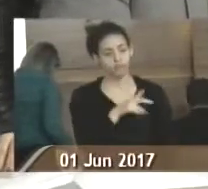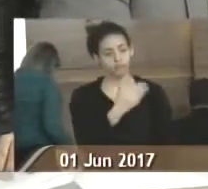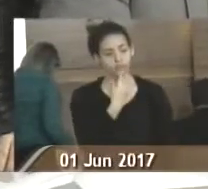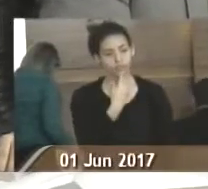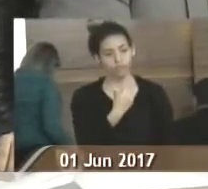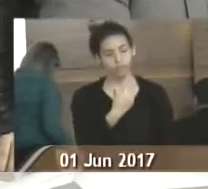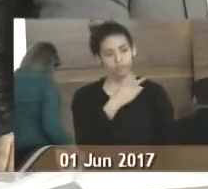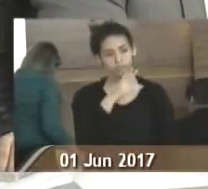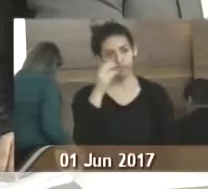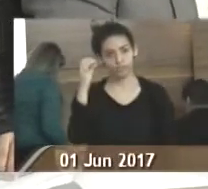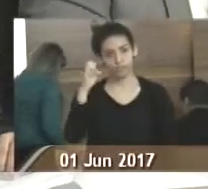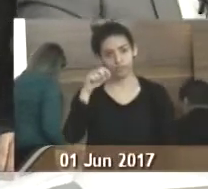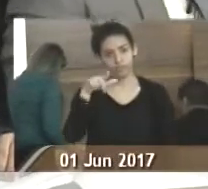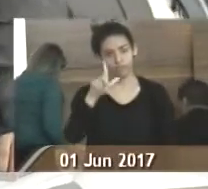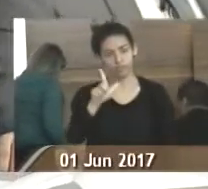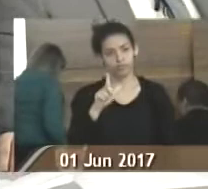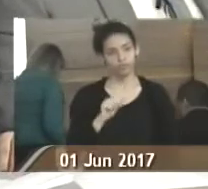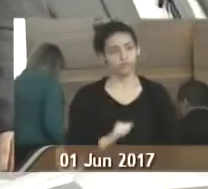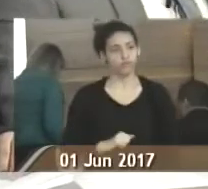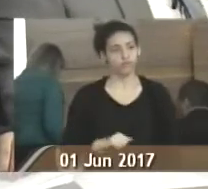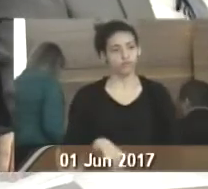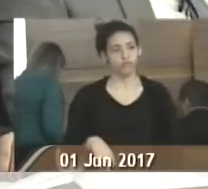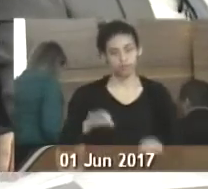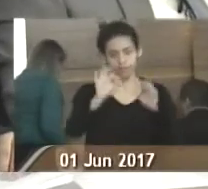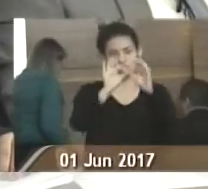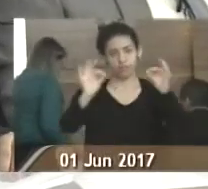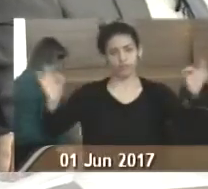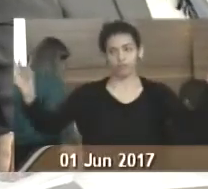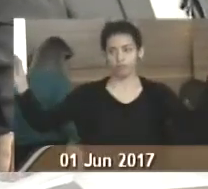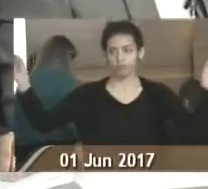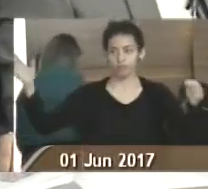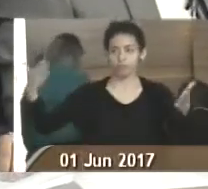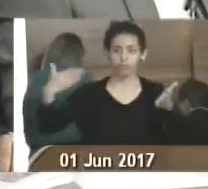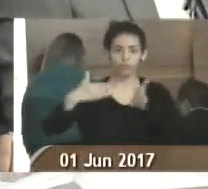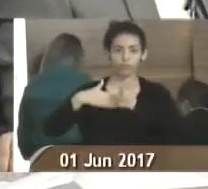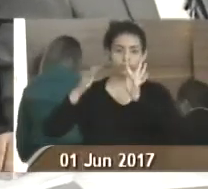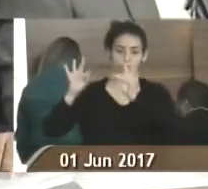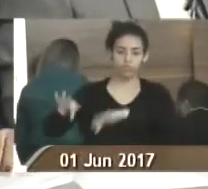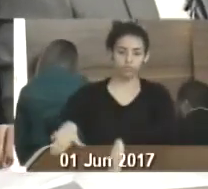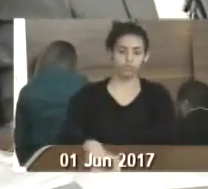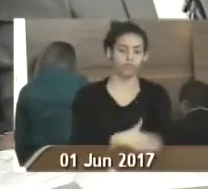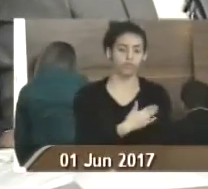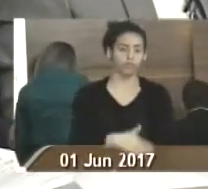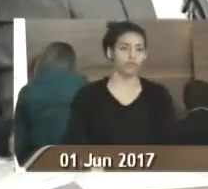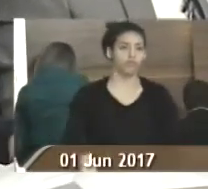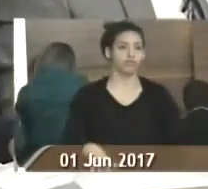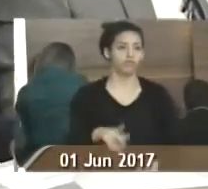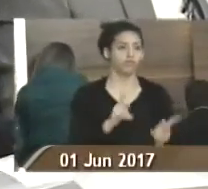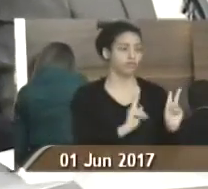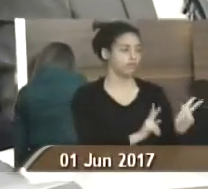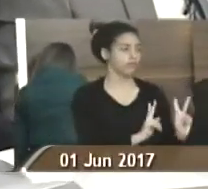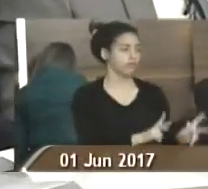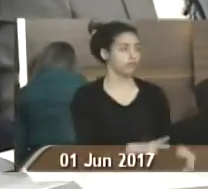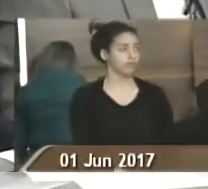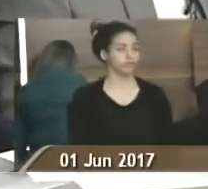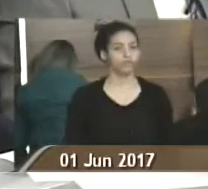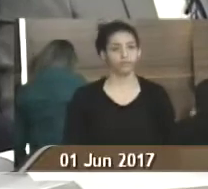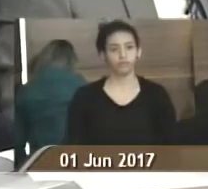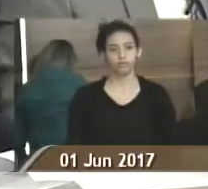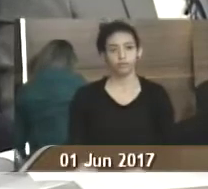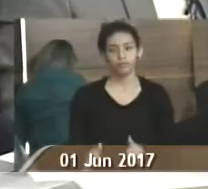empresa de energia elétrica, Enel, a extensão da rede elétrica até o final da rua Dolor Barreto, no Parque Mambucaba.